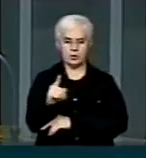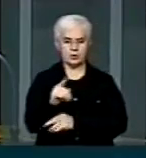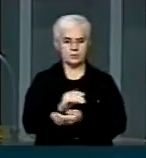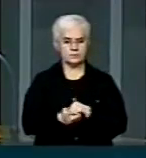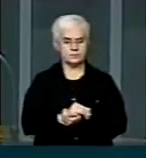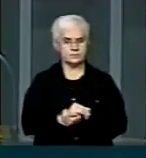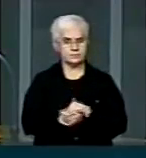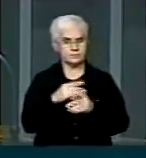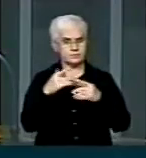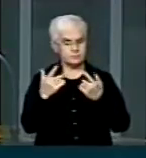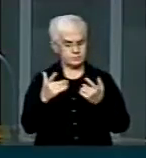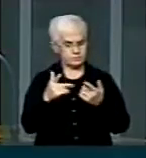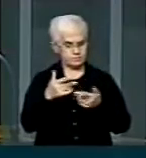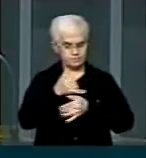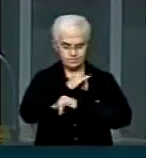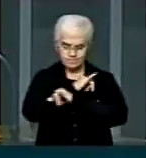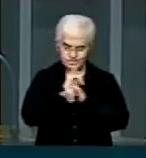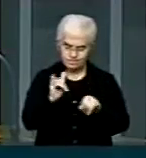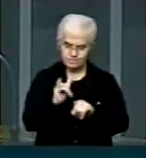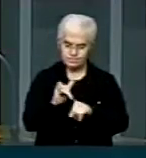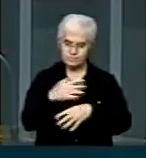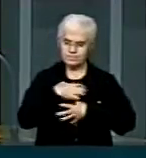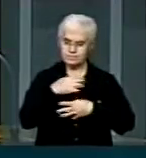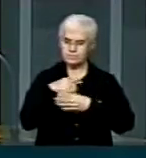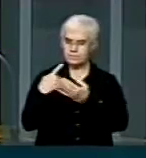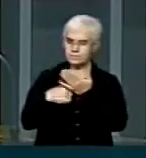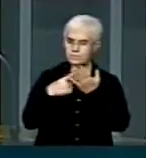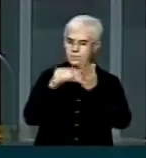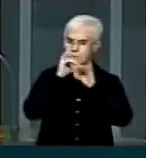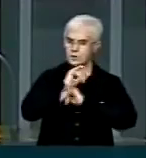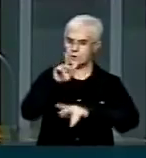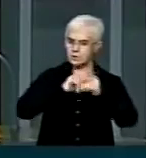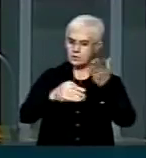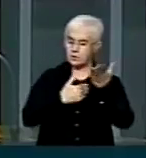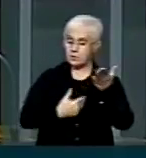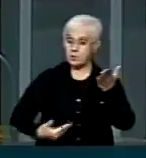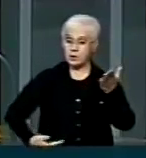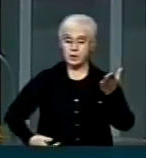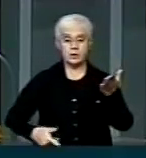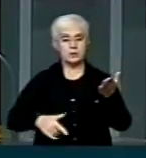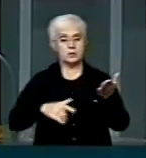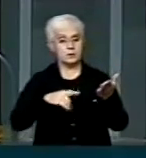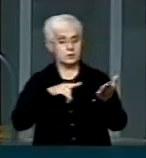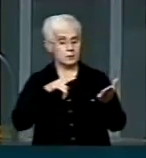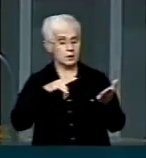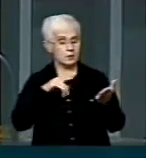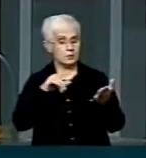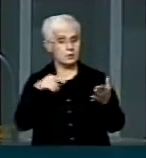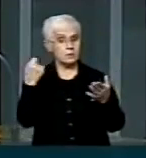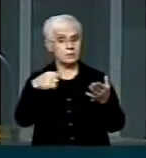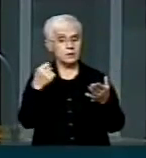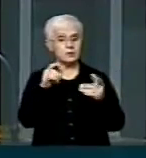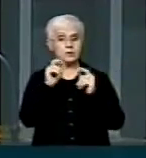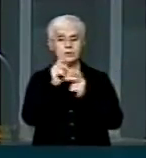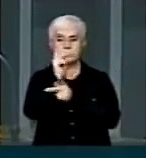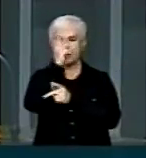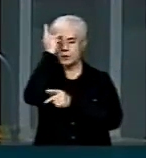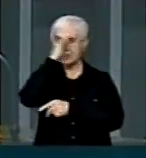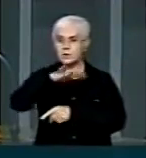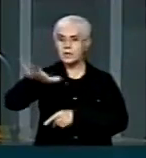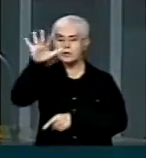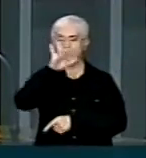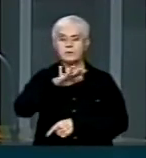Apesar do ênfase emocionado a campanha pública, bem sentido a doação de órgãos, é preciso que as pessoas